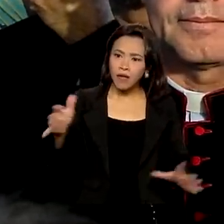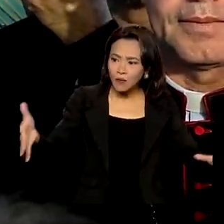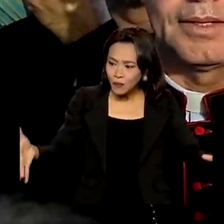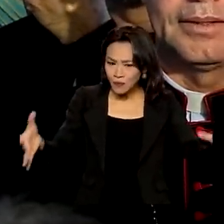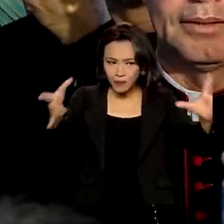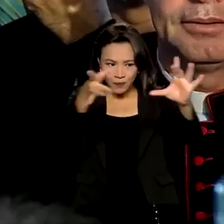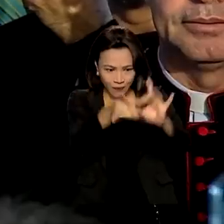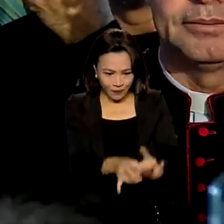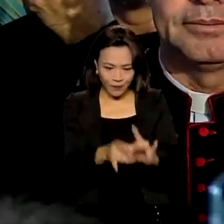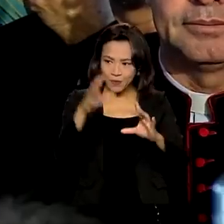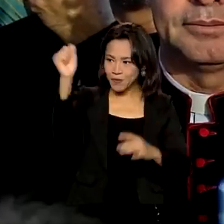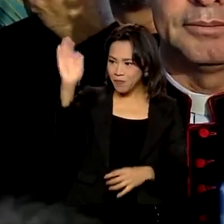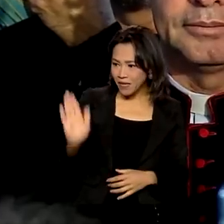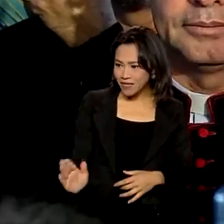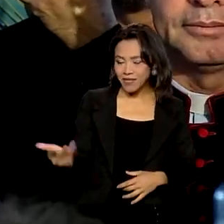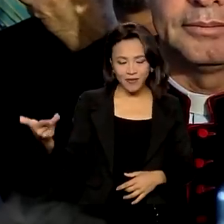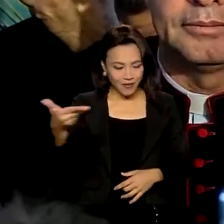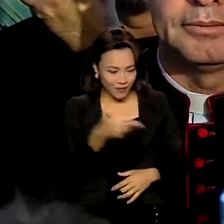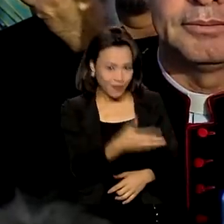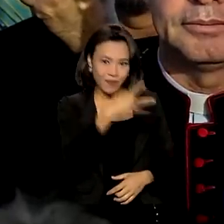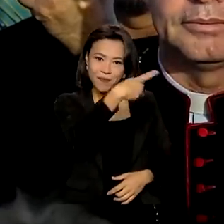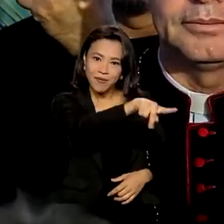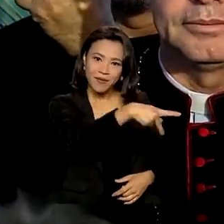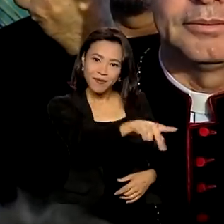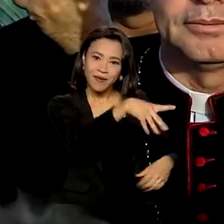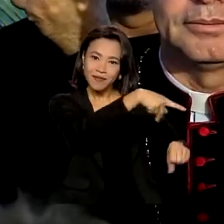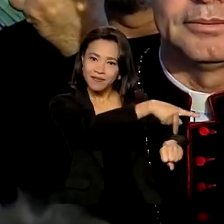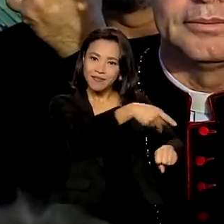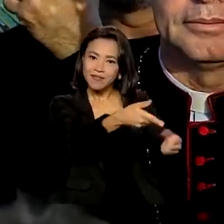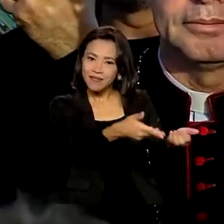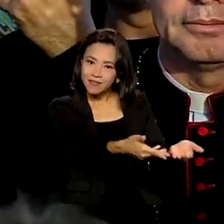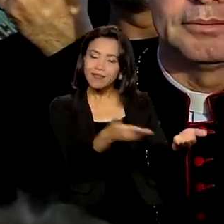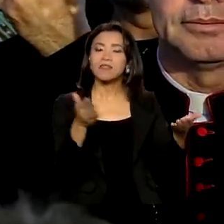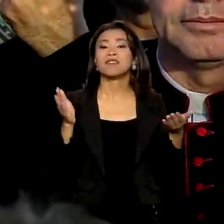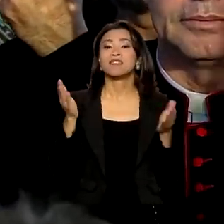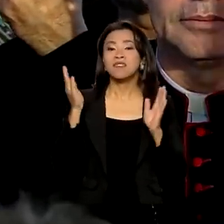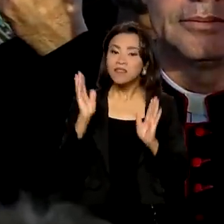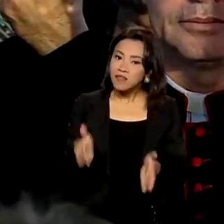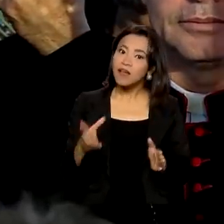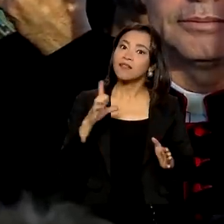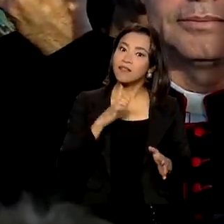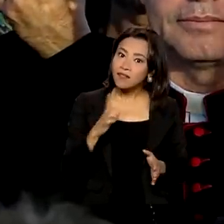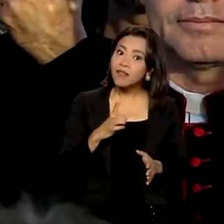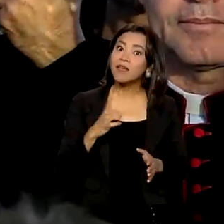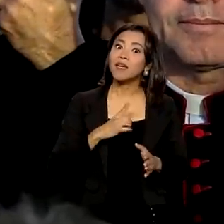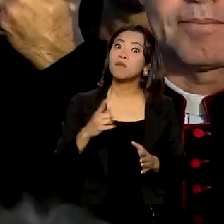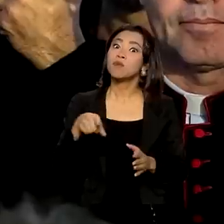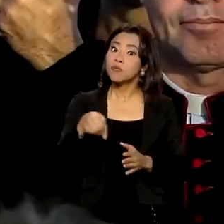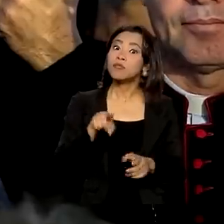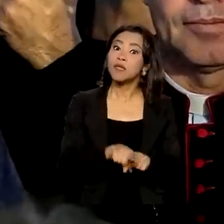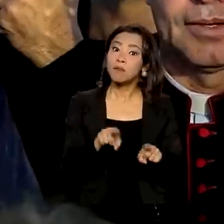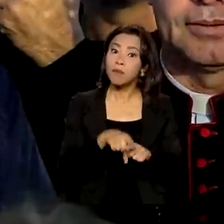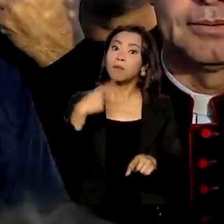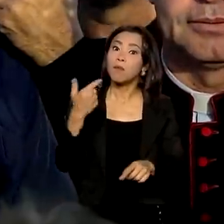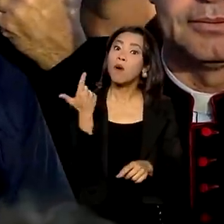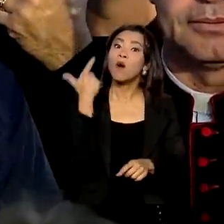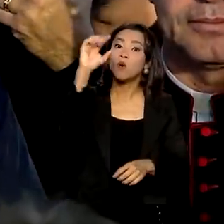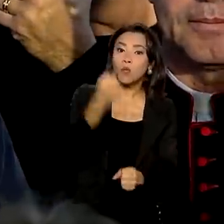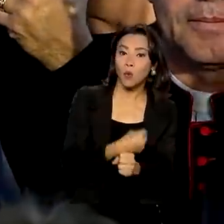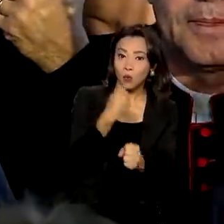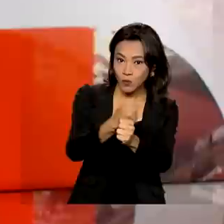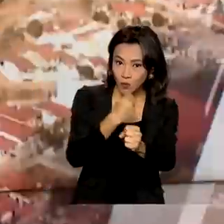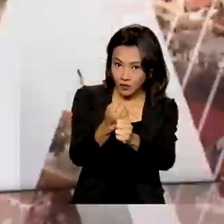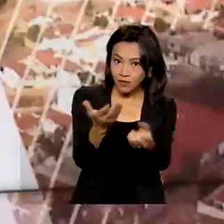o Brasil com o nosso Paraguai. Assim como já temos a ordem de serviço para uma outra ponte, em Porto